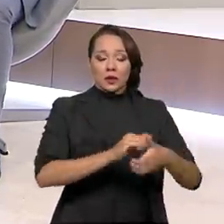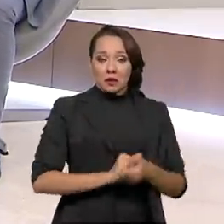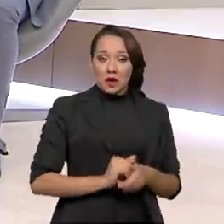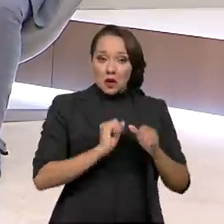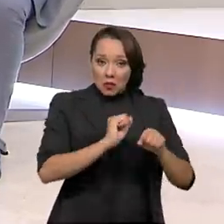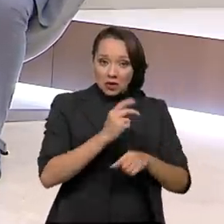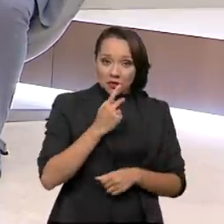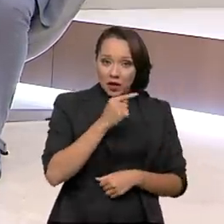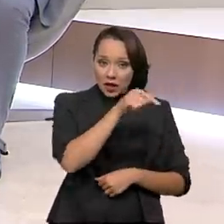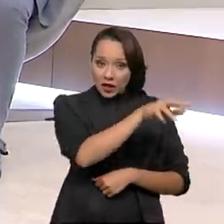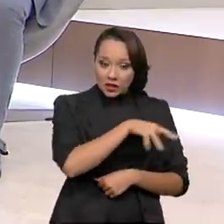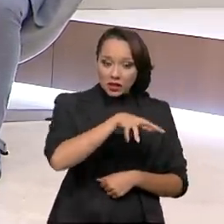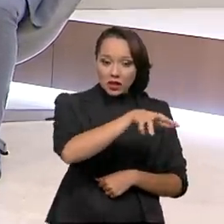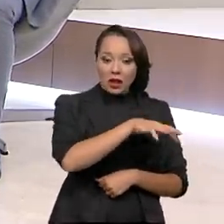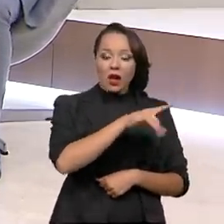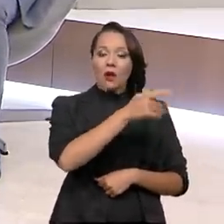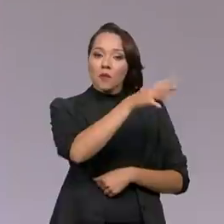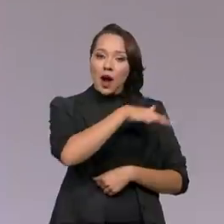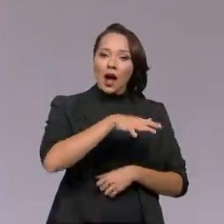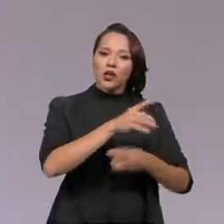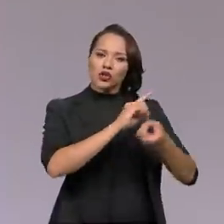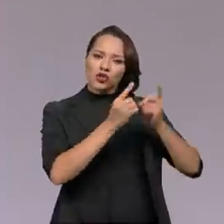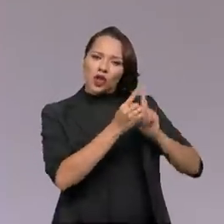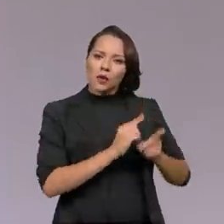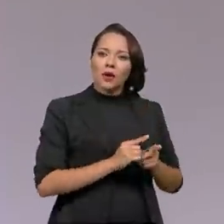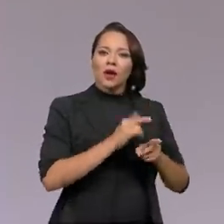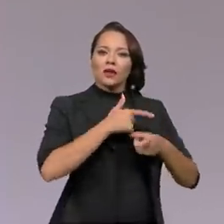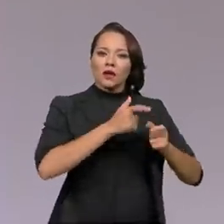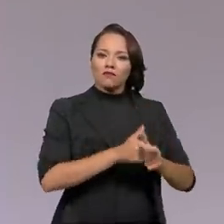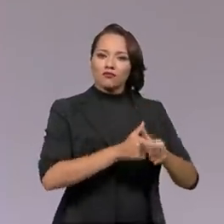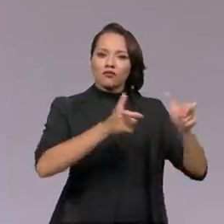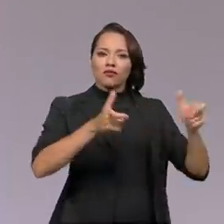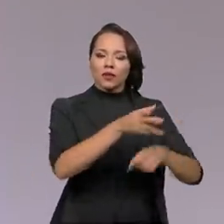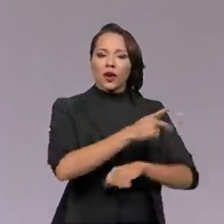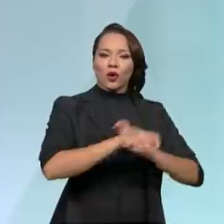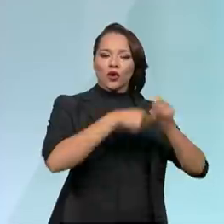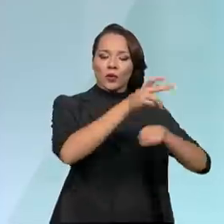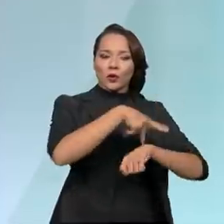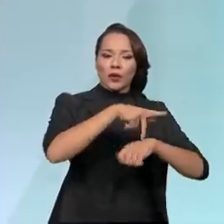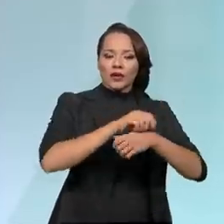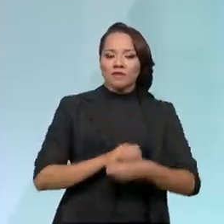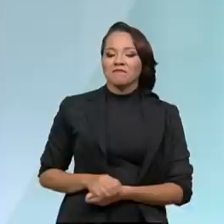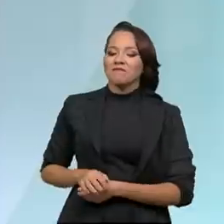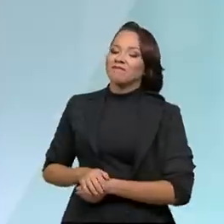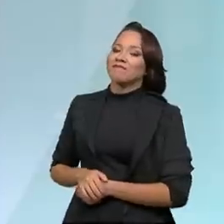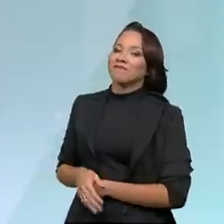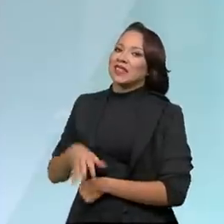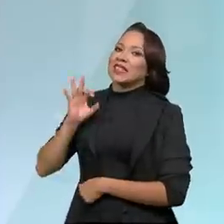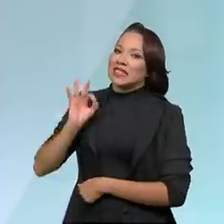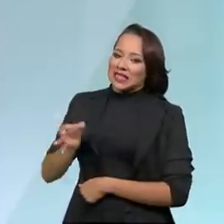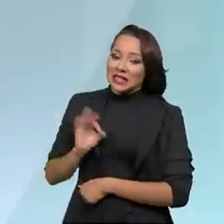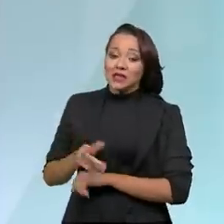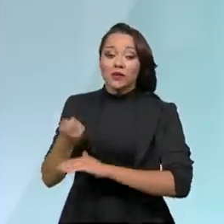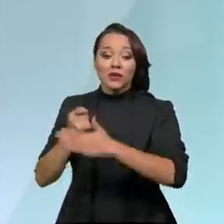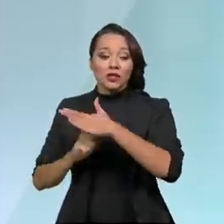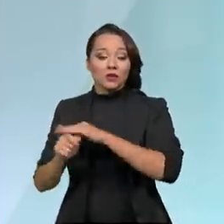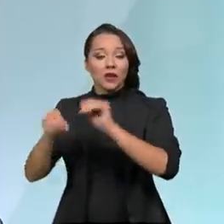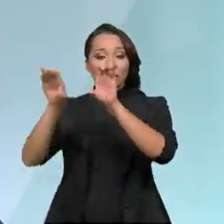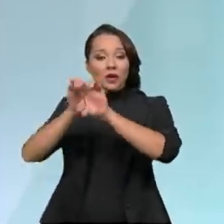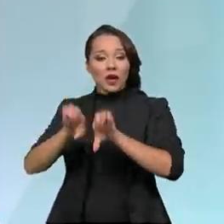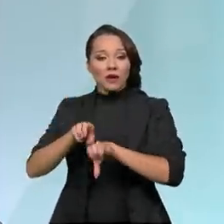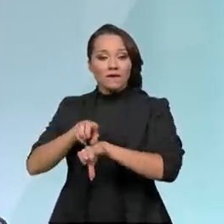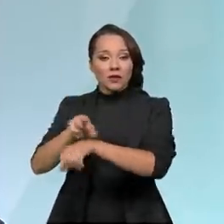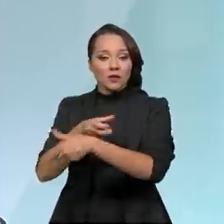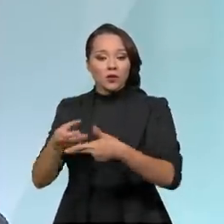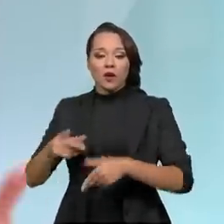gente pode dizer que esse setor é uma área dinâmica e alimenta o crescimento econômico do país, ministro? Sem dúvida, porque o investimento em infraestrutura é um